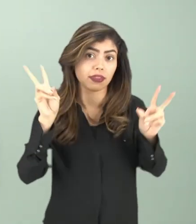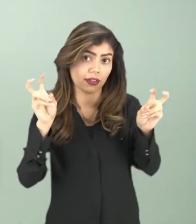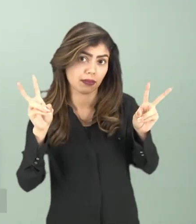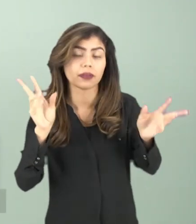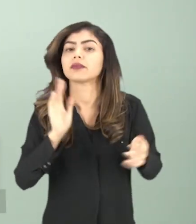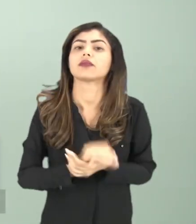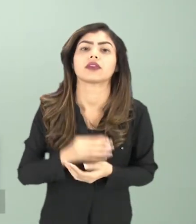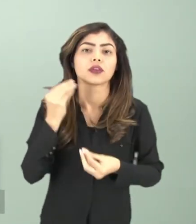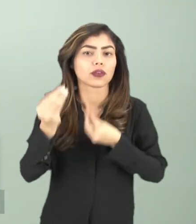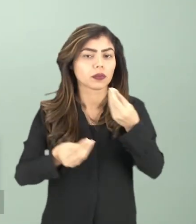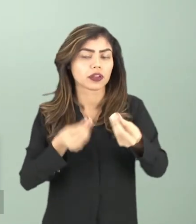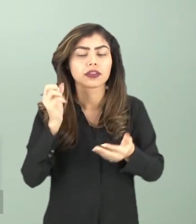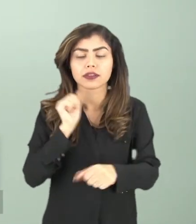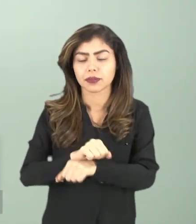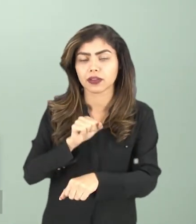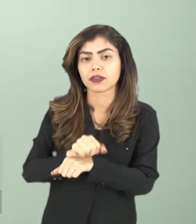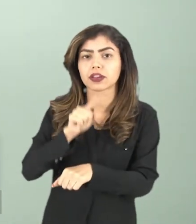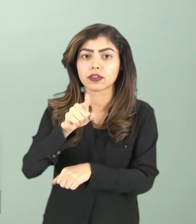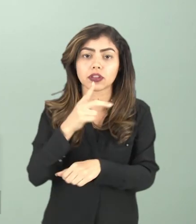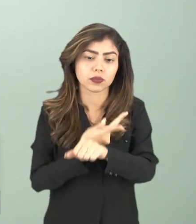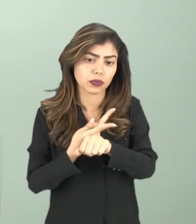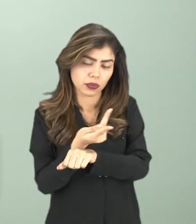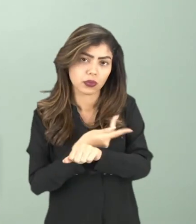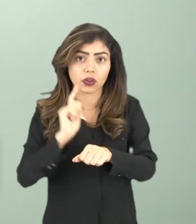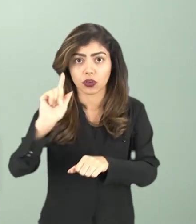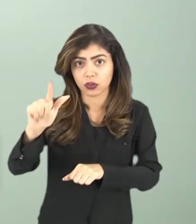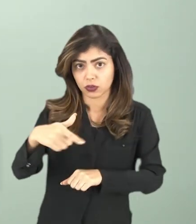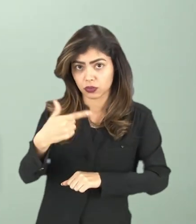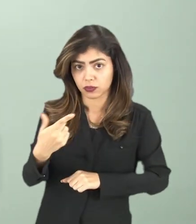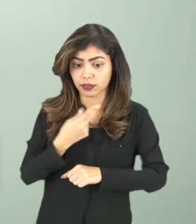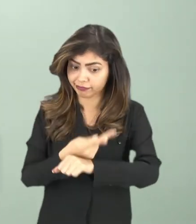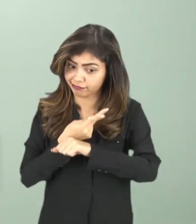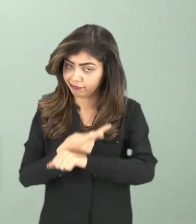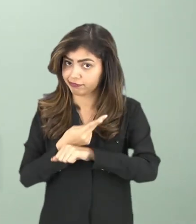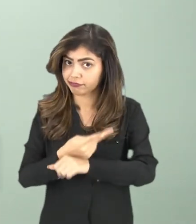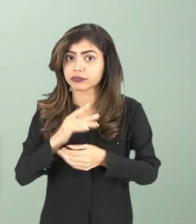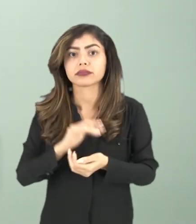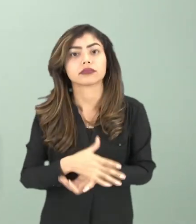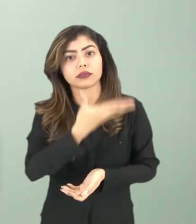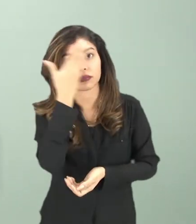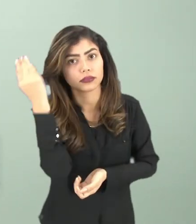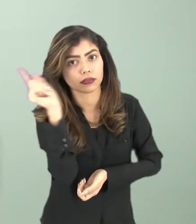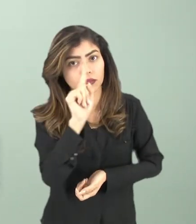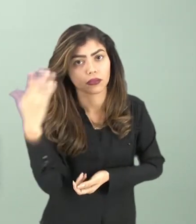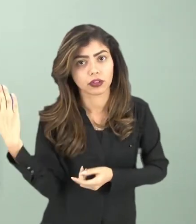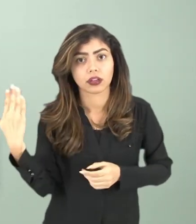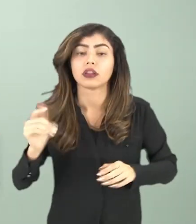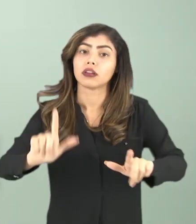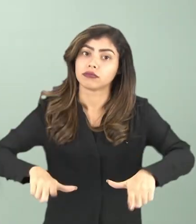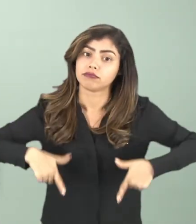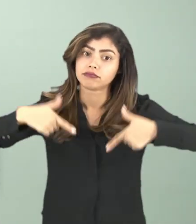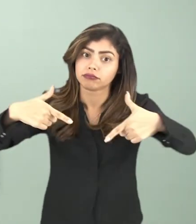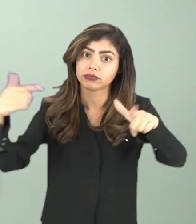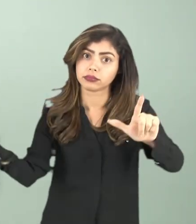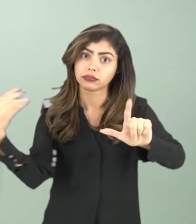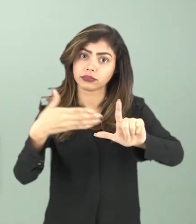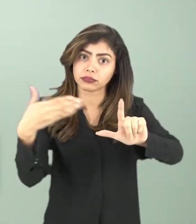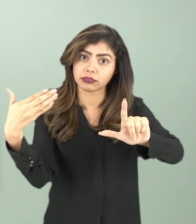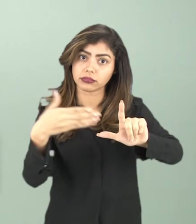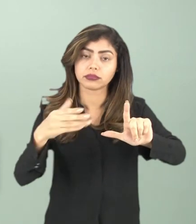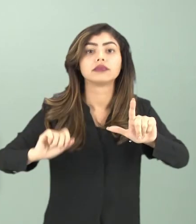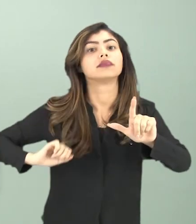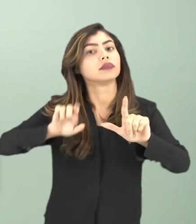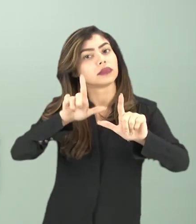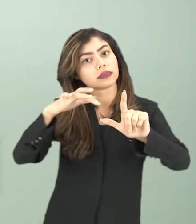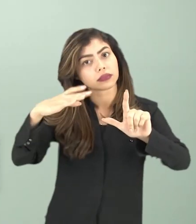tema. Como sempre, eu espero que vocês procurem outras fontes, né? Não esqueçam de acessar a plataforma, que lá